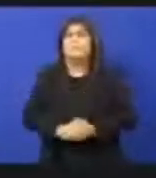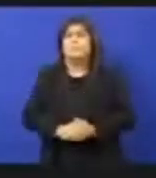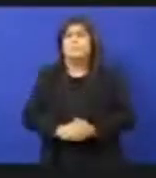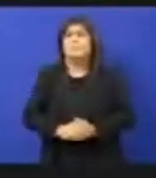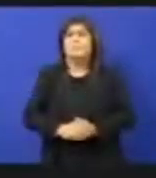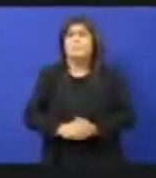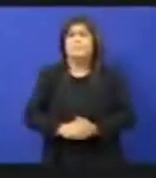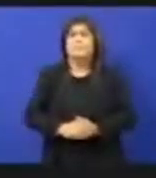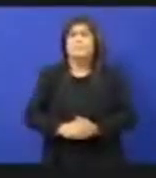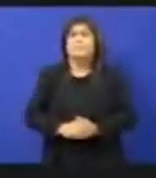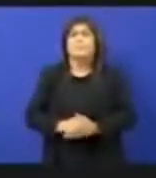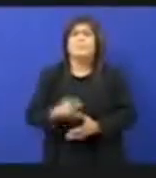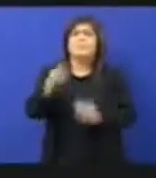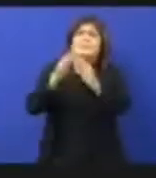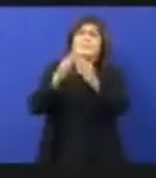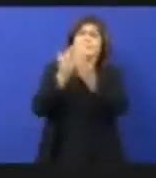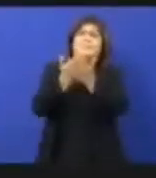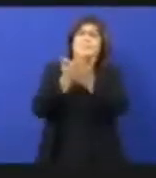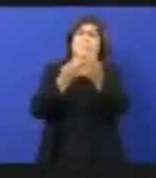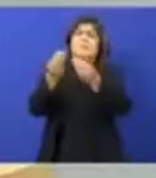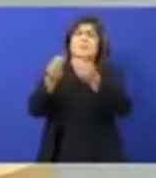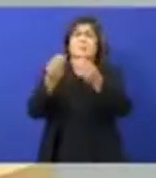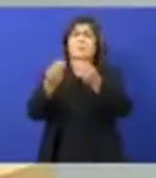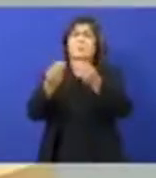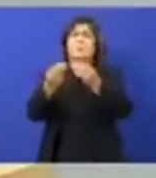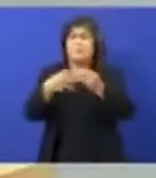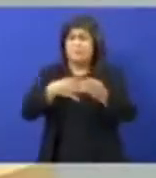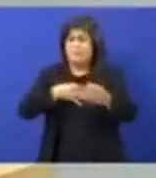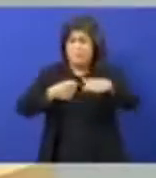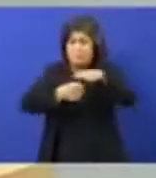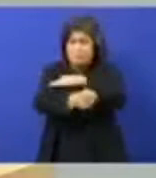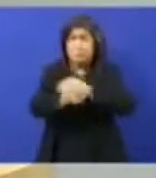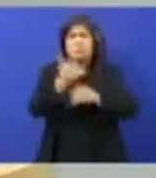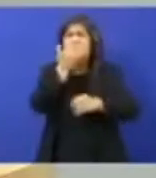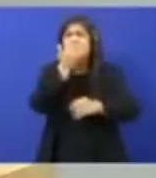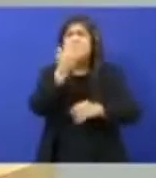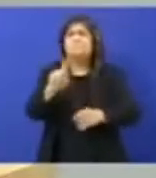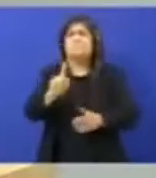Olha a situação desse colégio, como é que está. Eu não vou botar uma filha minha para estudar aqui, olha.